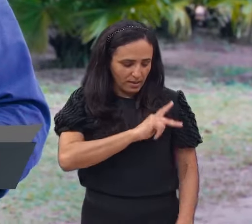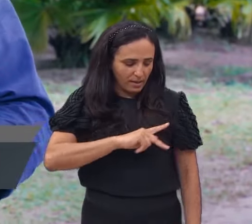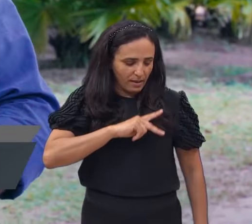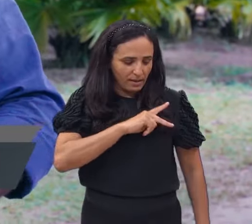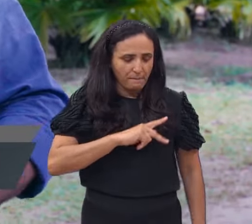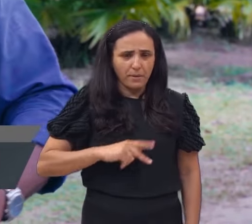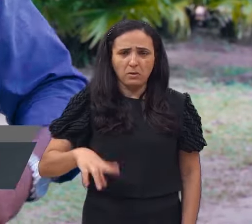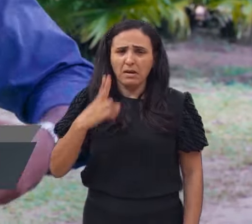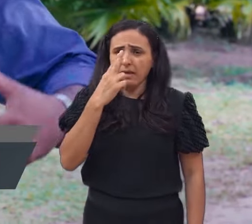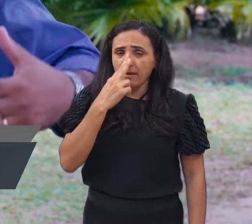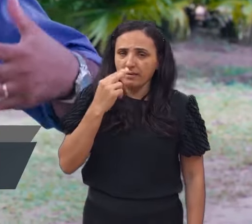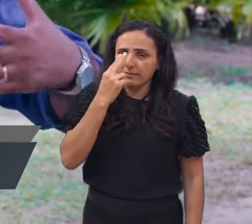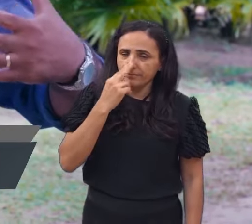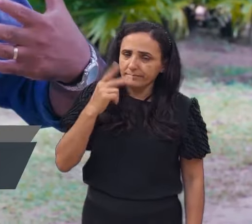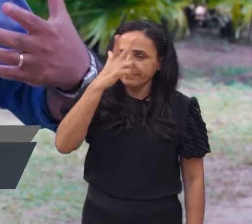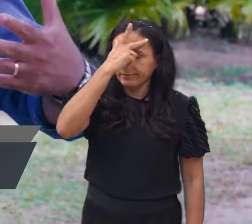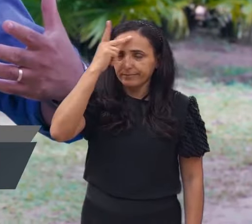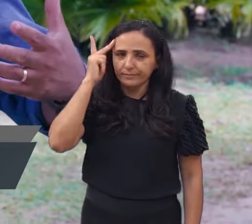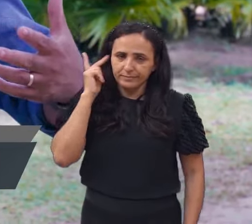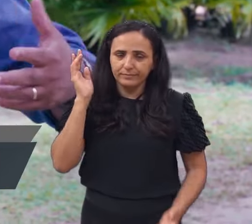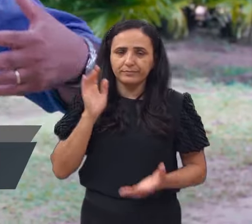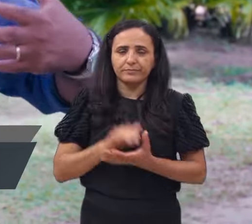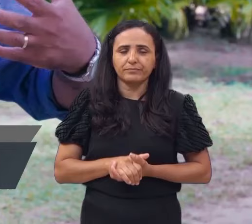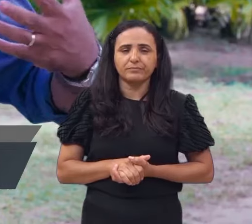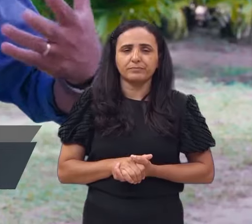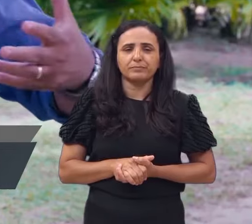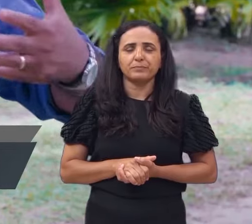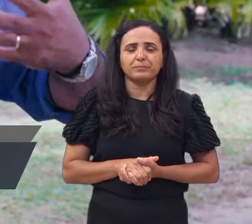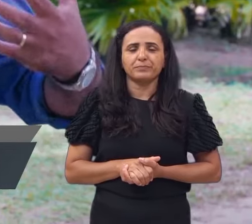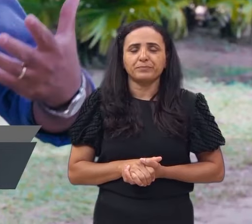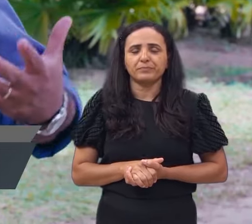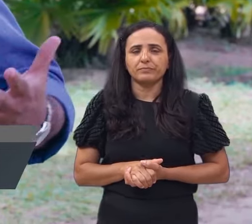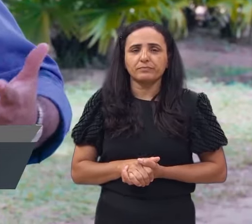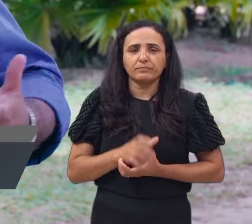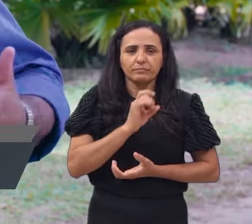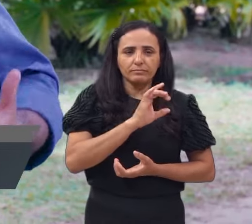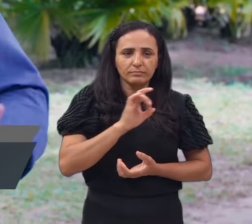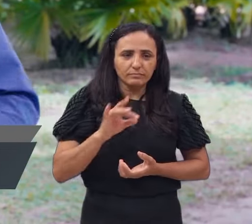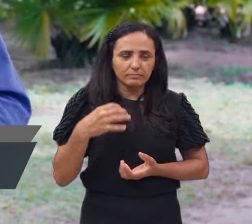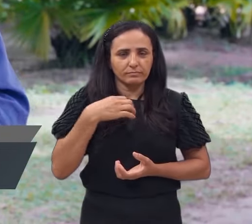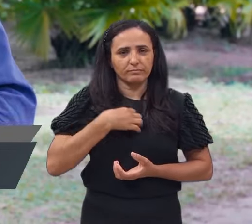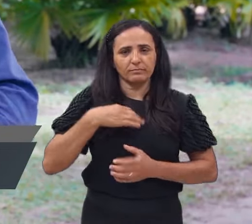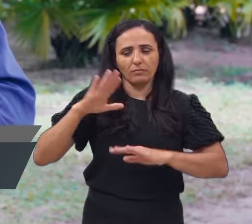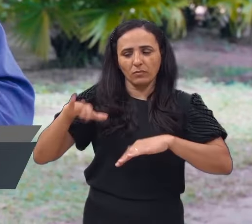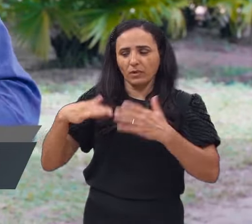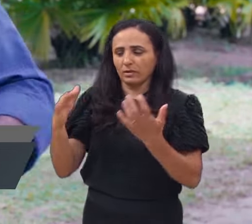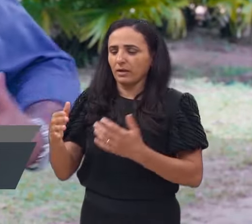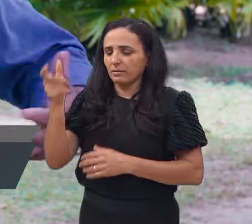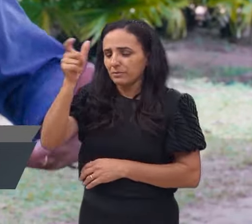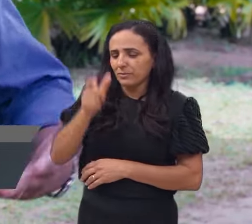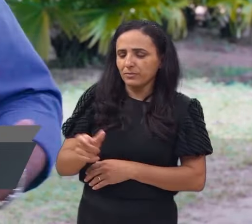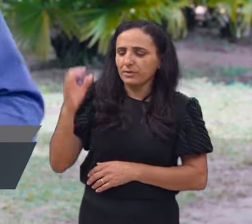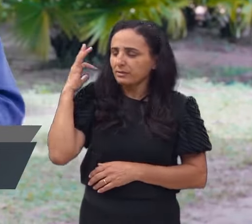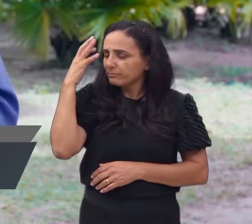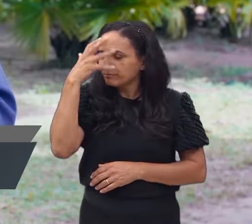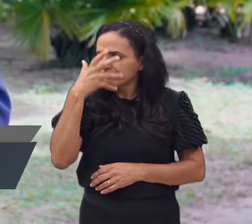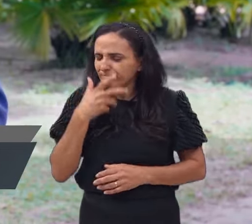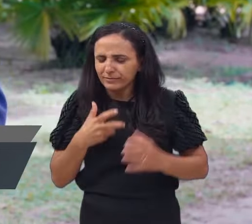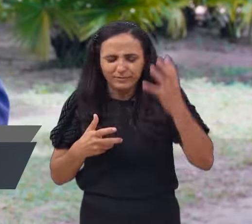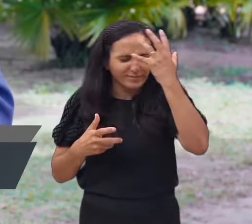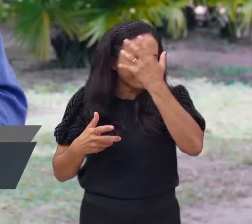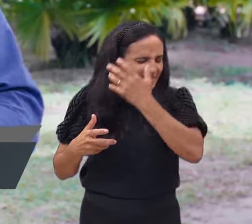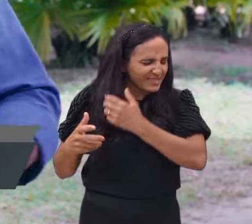Saúl, ele tinha uma envergadura realmente que chamava atenção, era formoso de